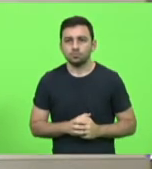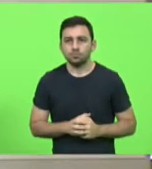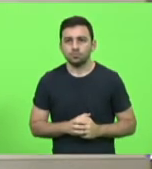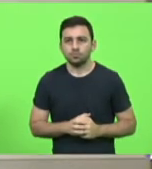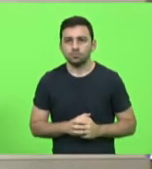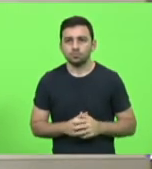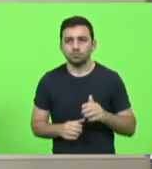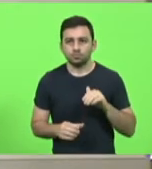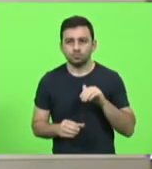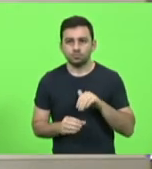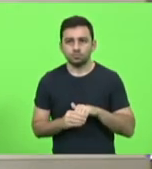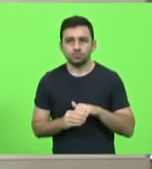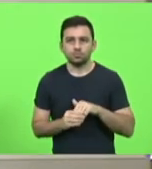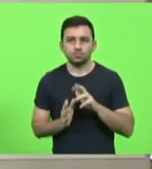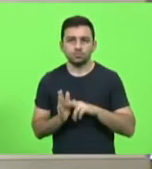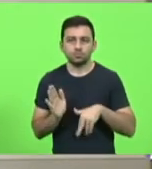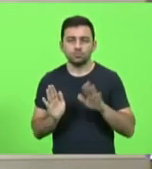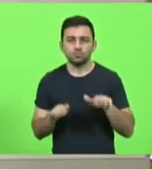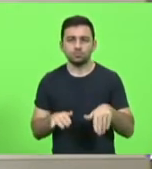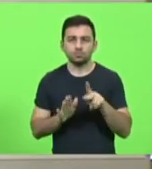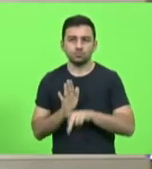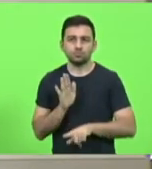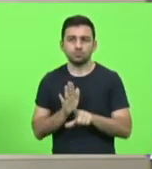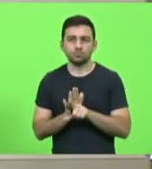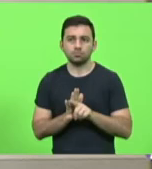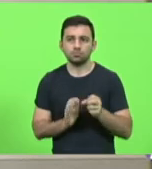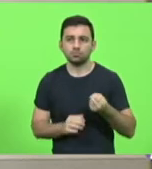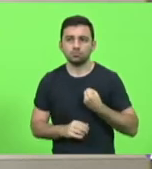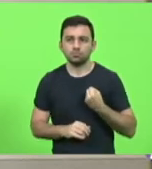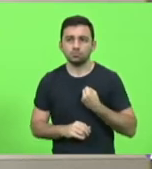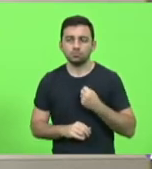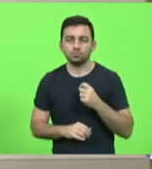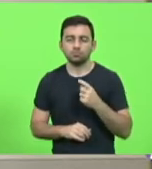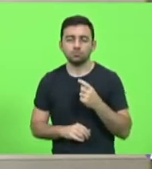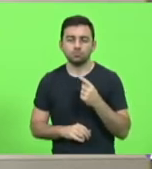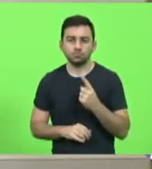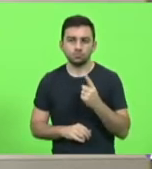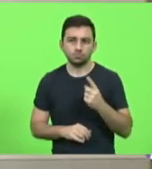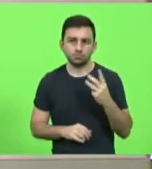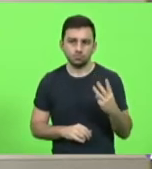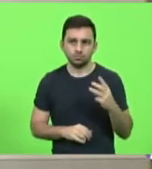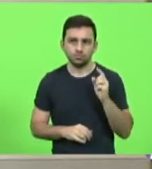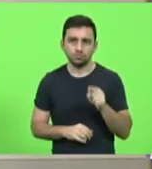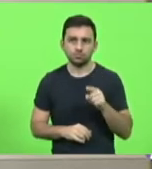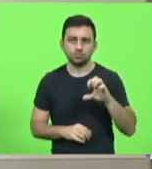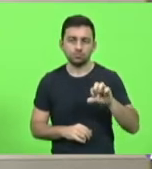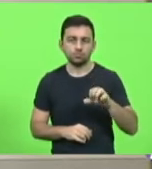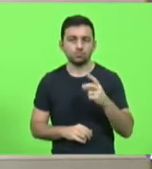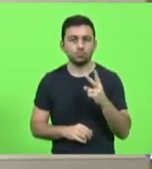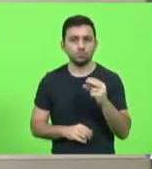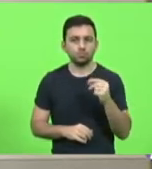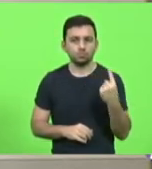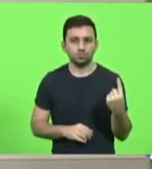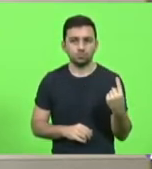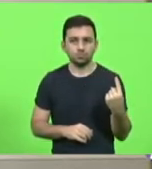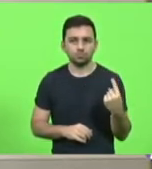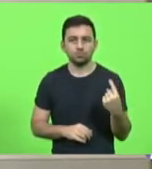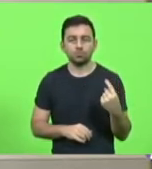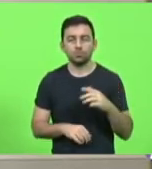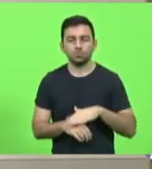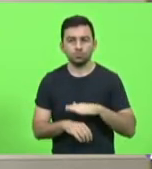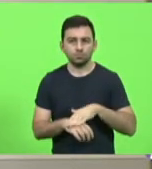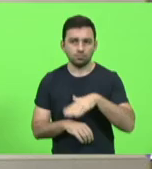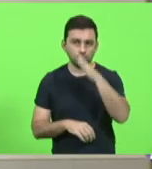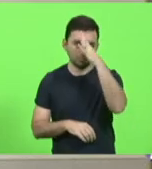Votação e redação final do projeto de lei nº 113.9, 2021. Deputada Lucene